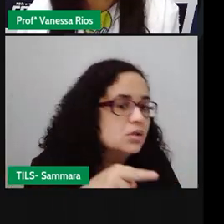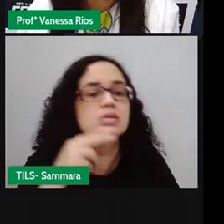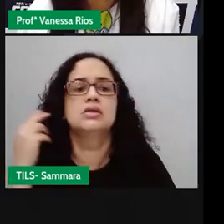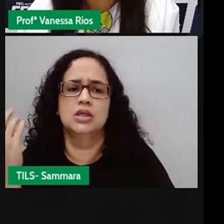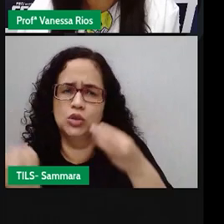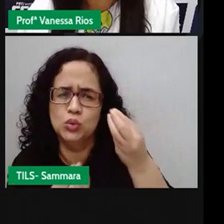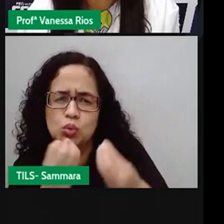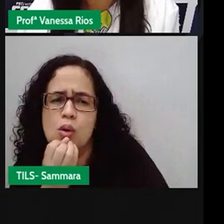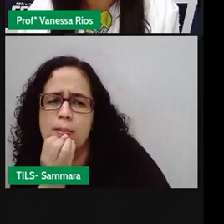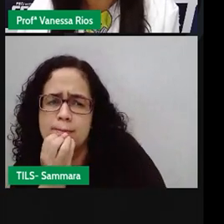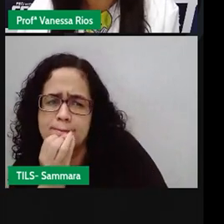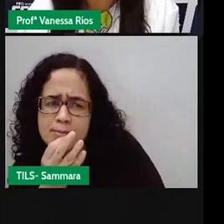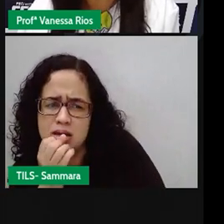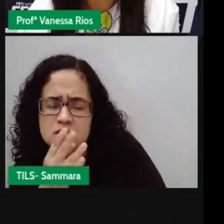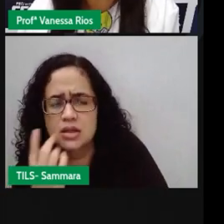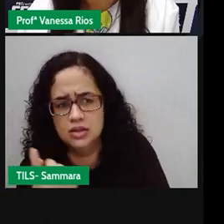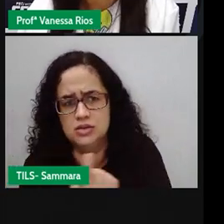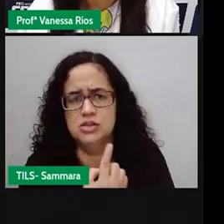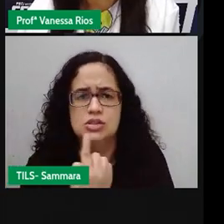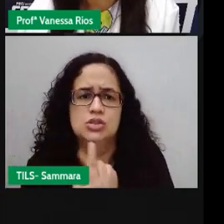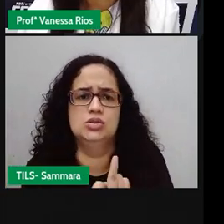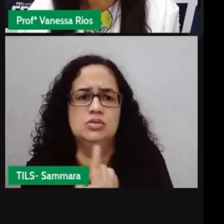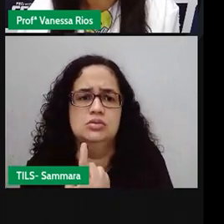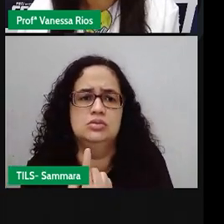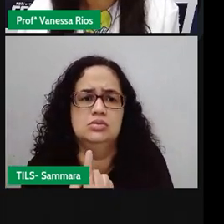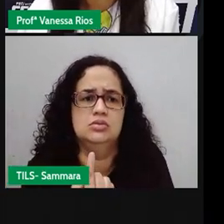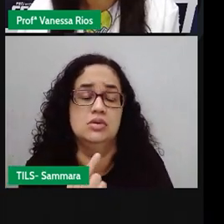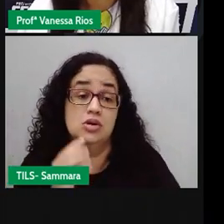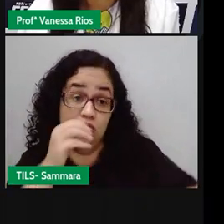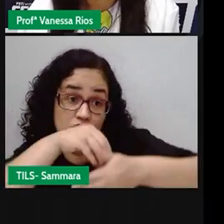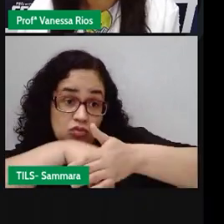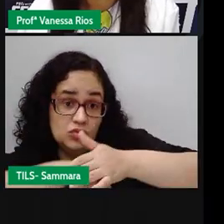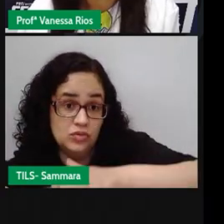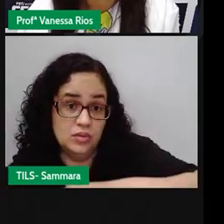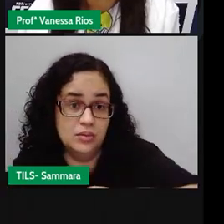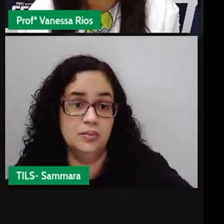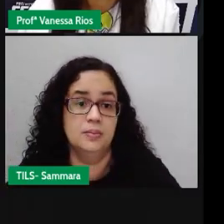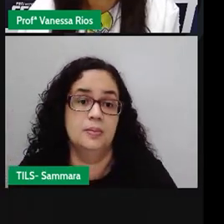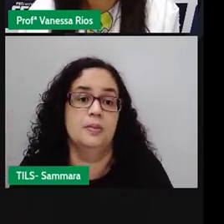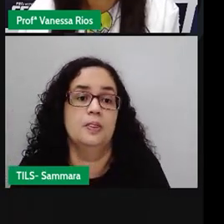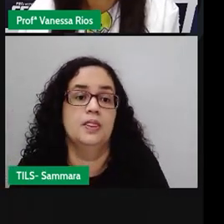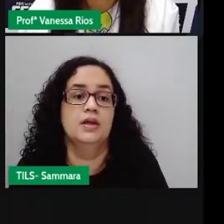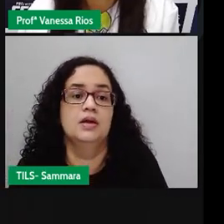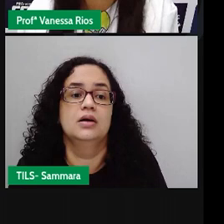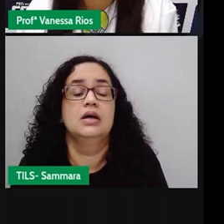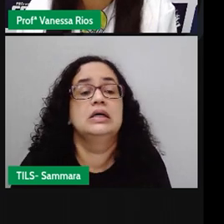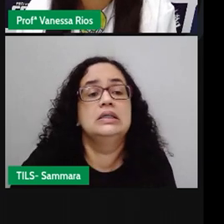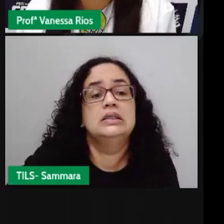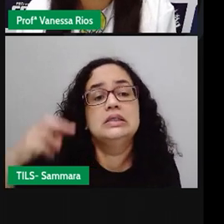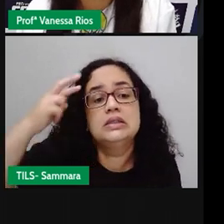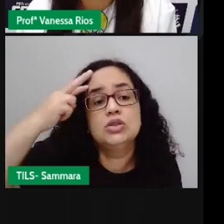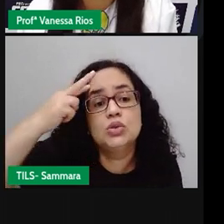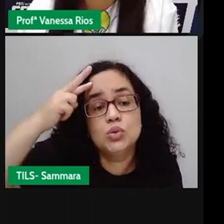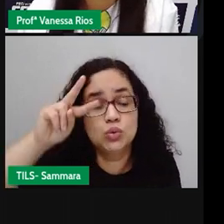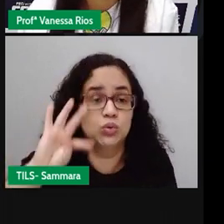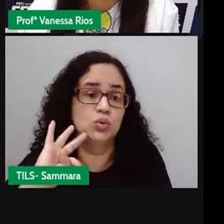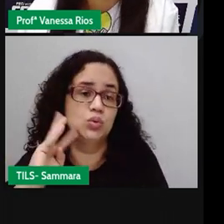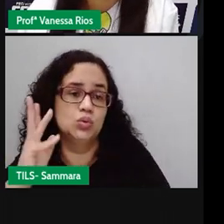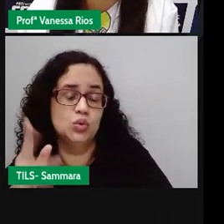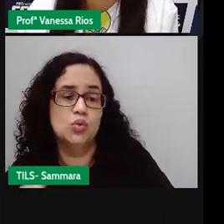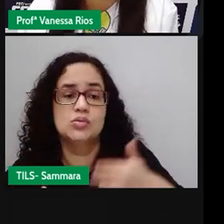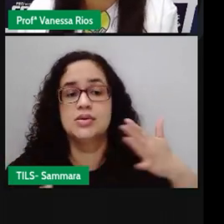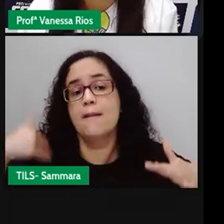tudo bem, se estava sozinho e saiu de dentro da viola. Aí a parte da história onde todos se